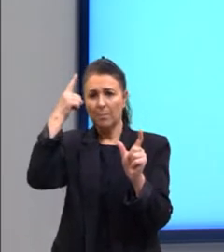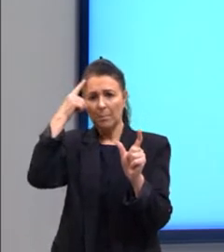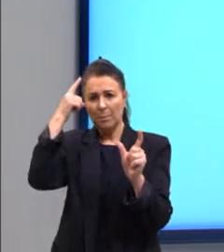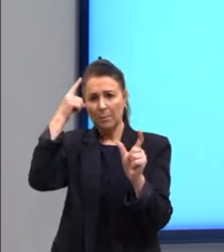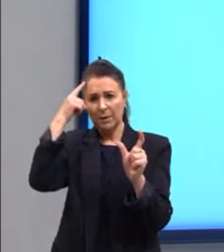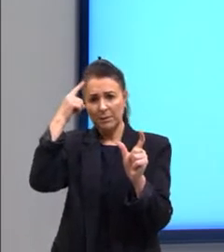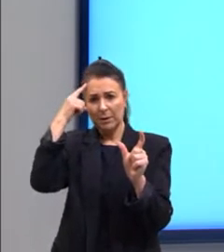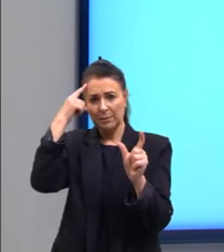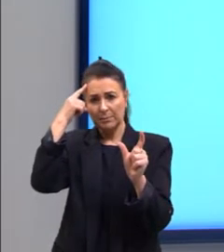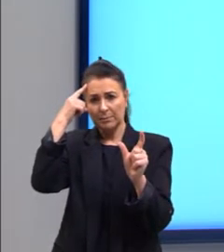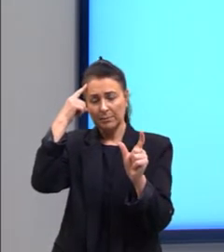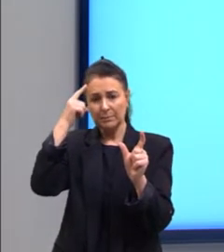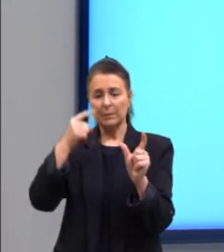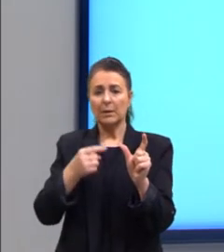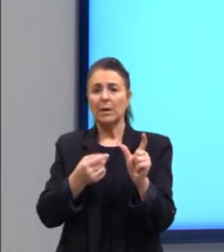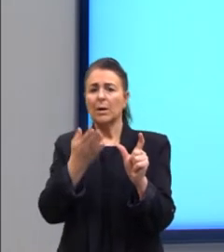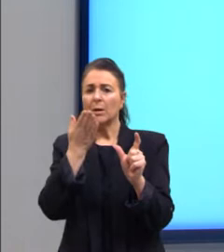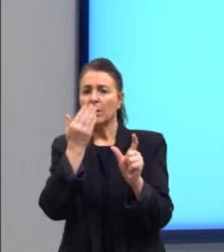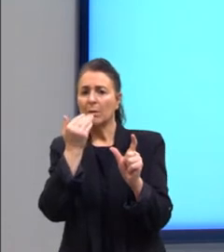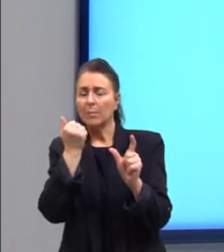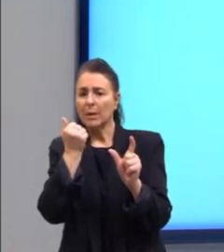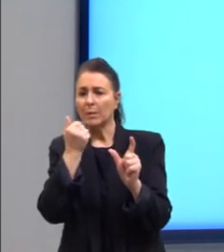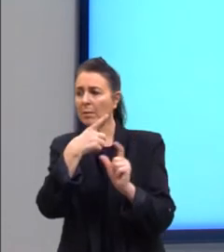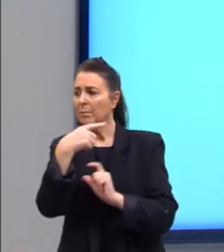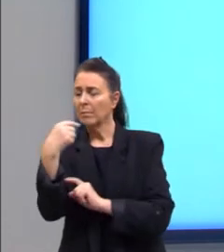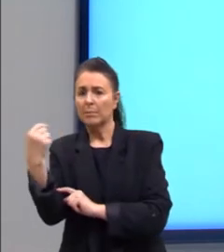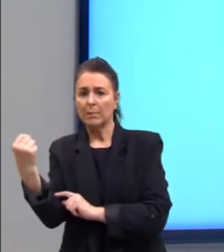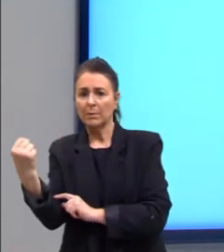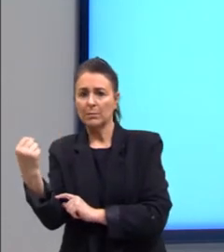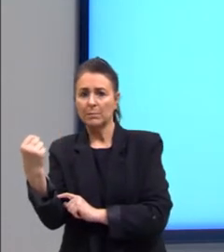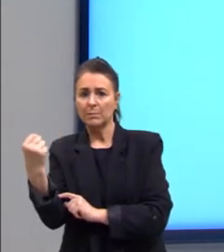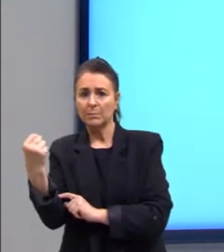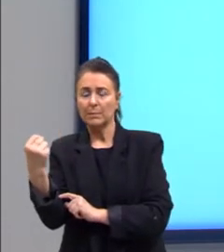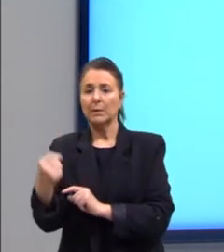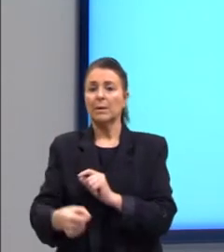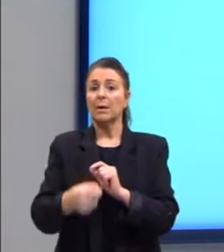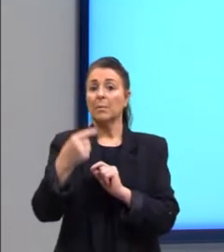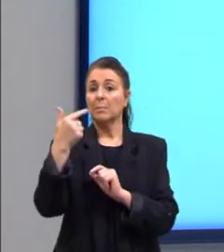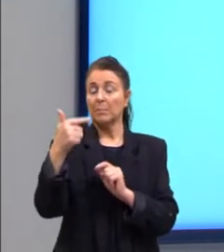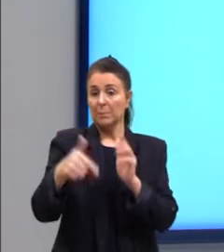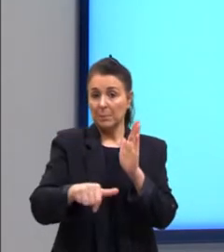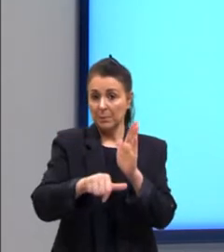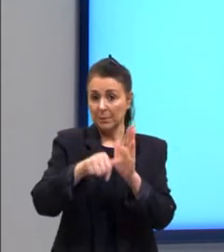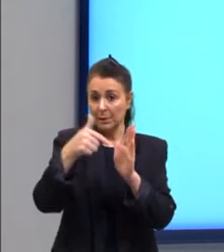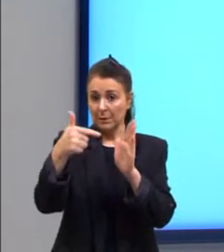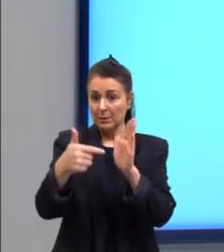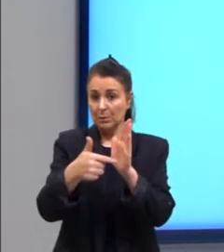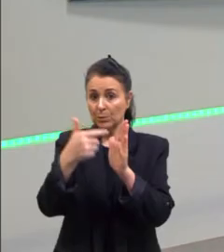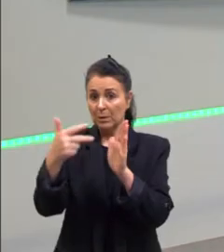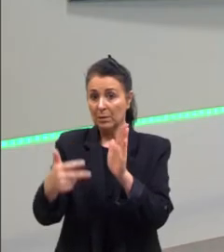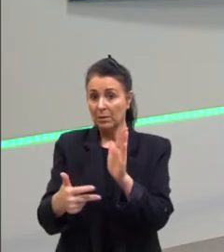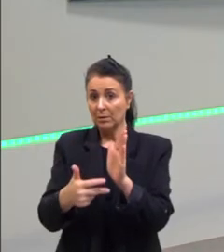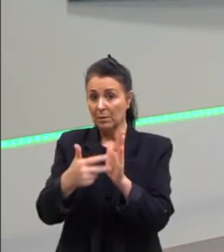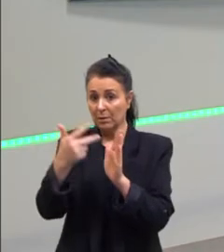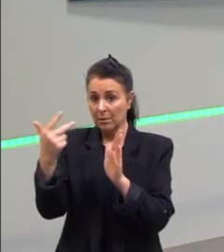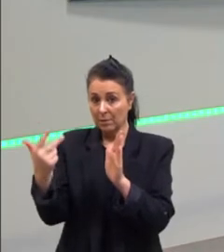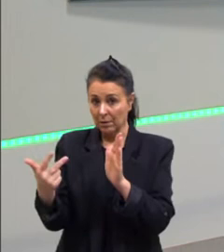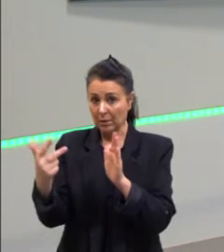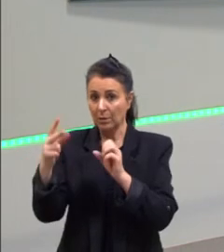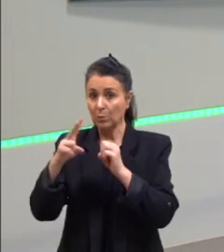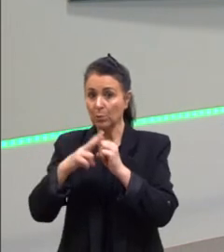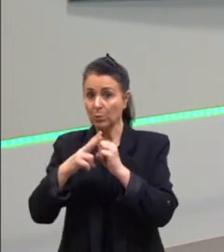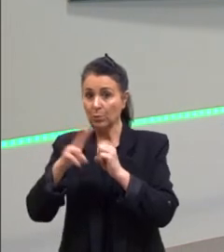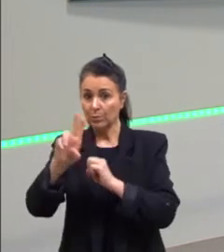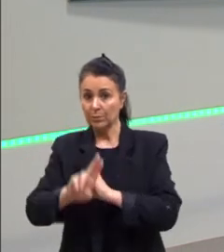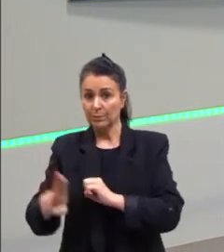certo? Comer, partir. Primeira, segunda e terceira conjugação. Só para que vocês percebam como se dá a